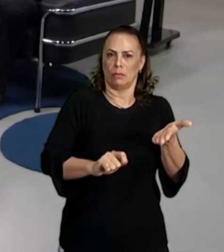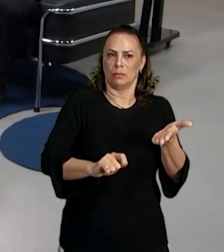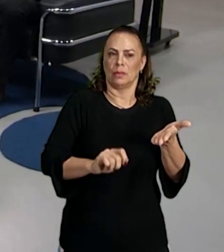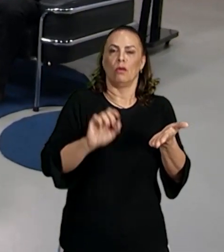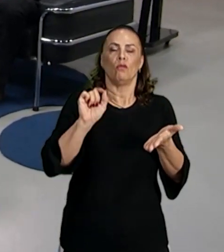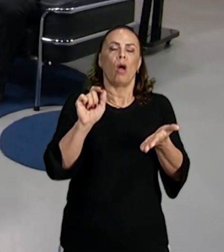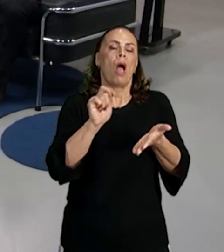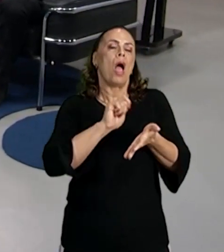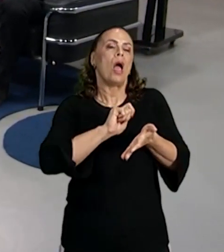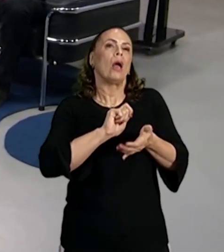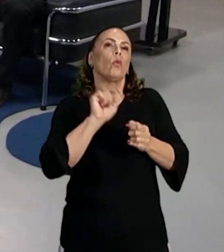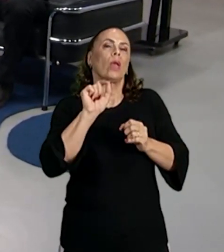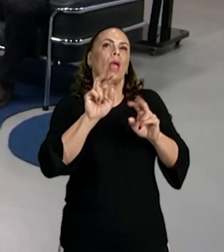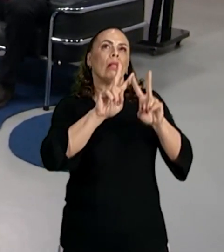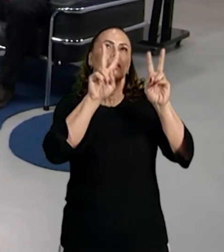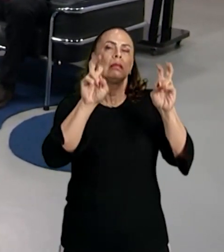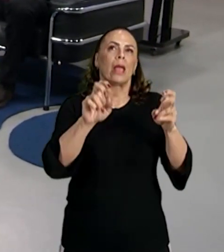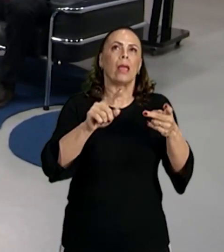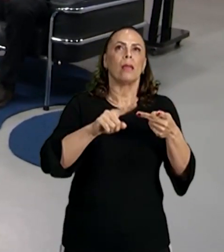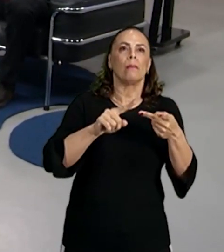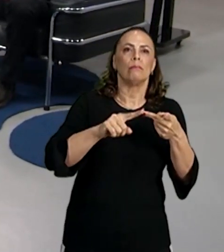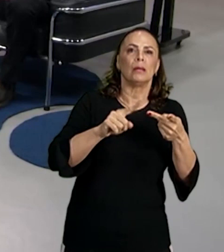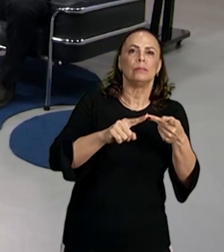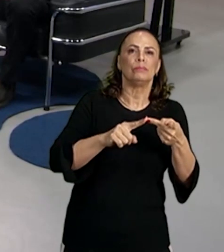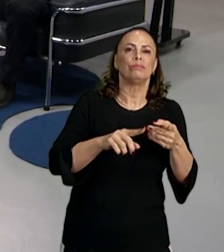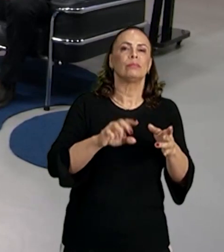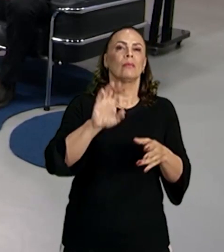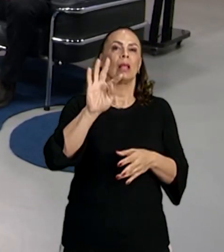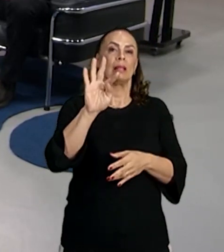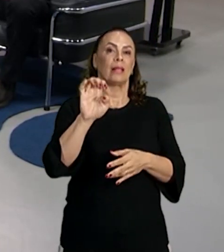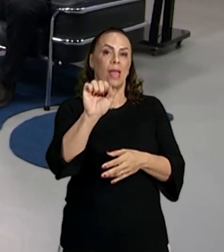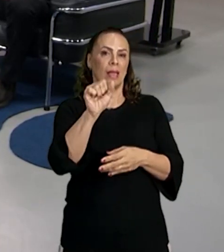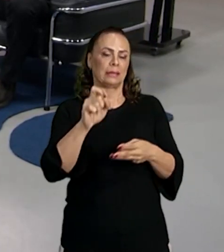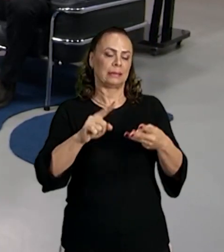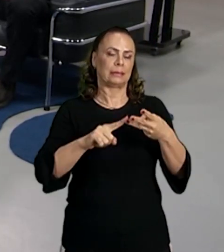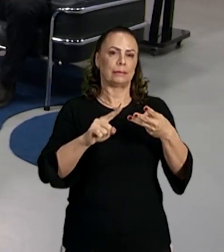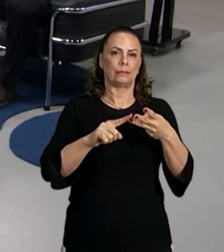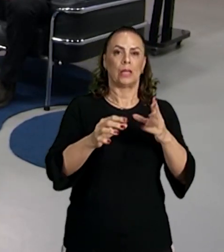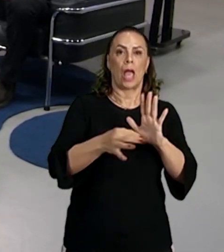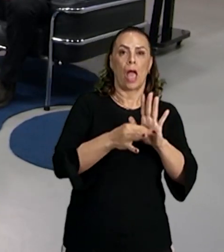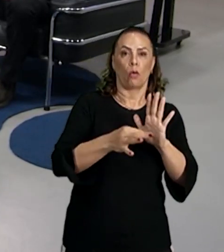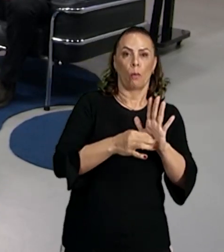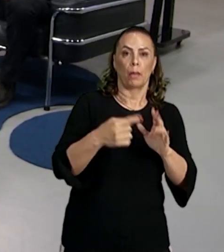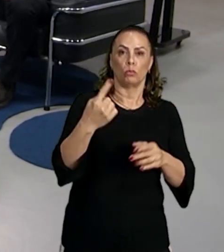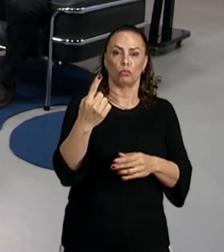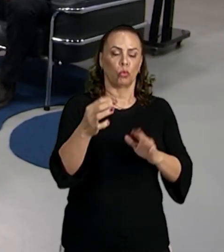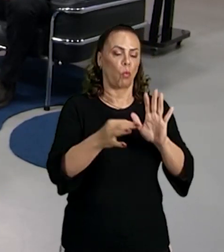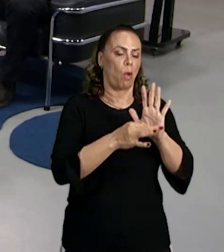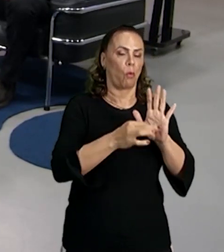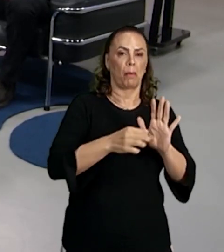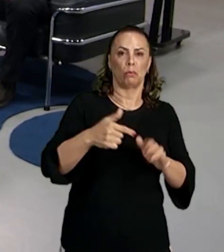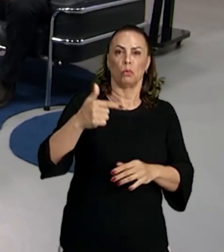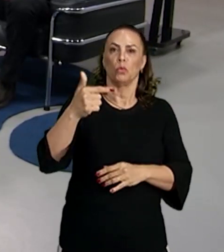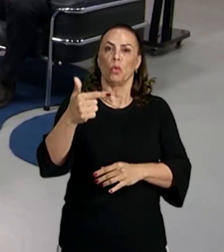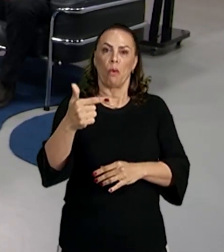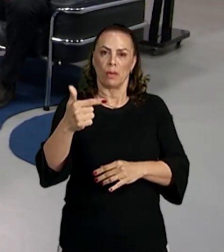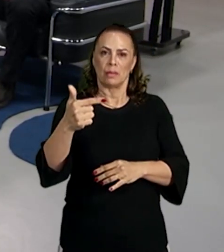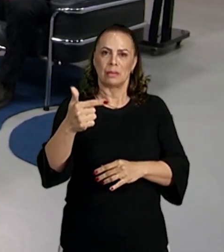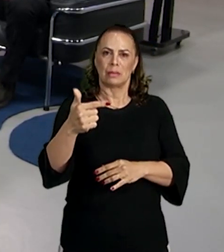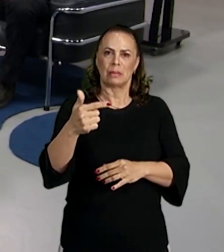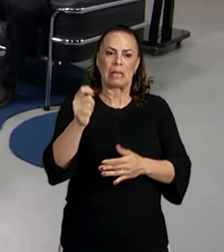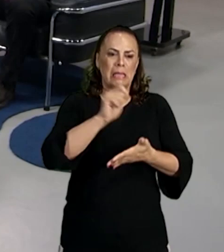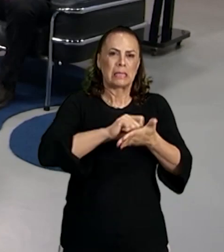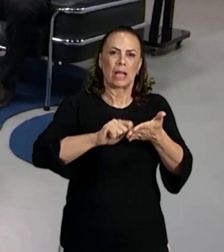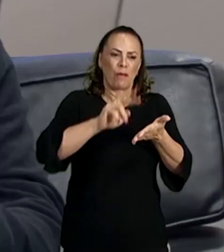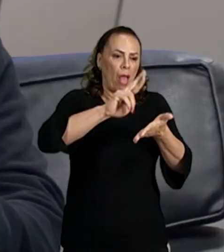tese, meu argumento 1, tema, tese, argumento 1, argumento 2 e a minha proposta de intervenção. Aqui eu não estou escrevendo nada, eu só estou colocando as minhas ideias.